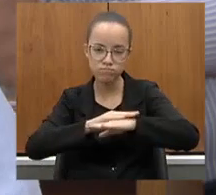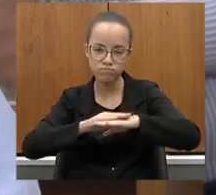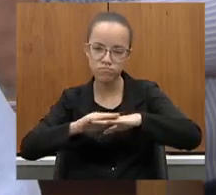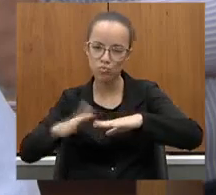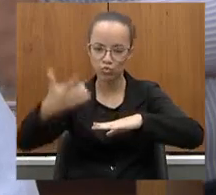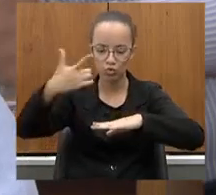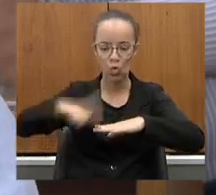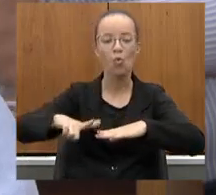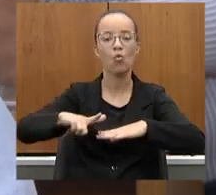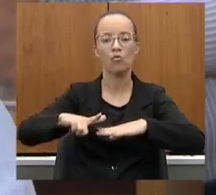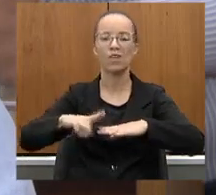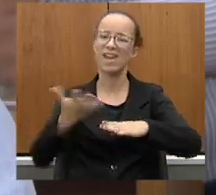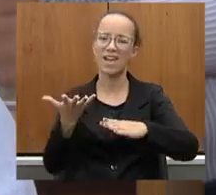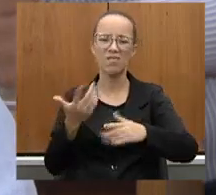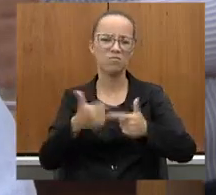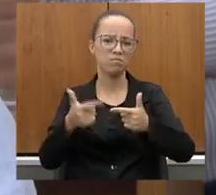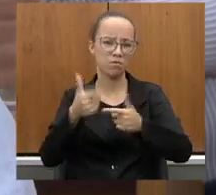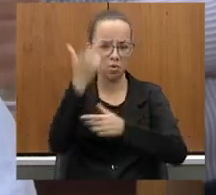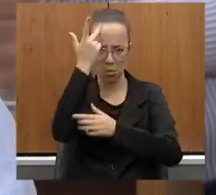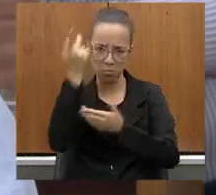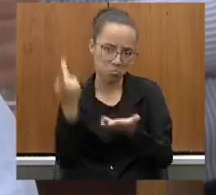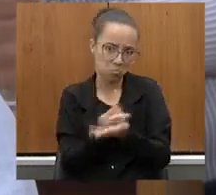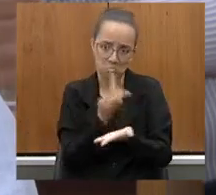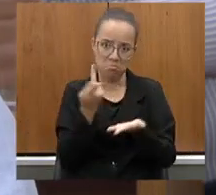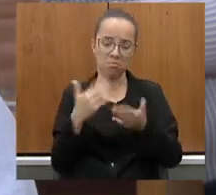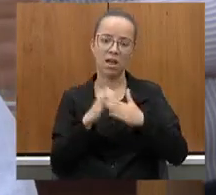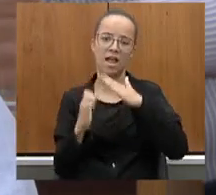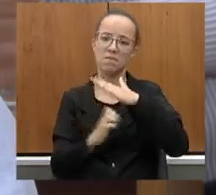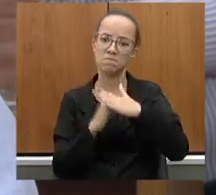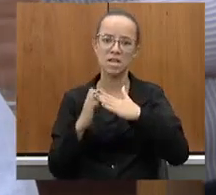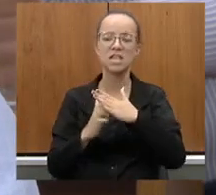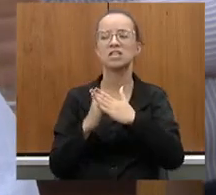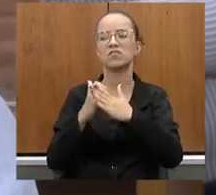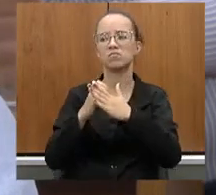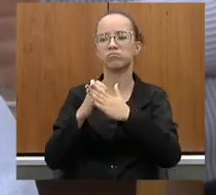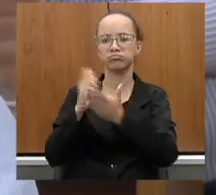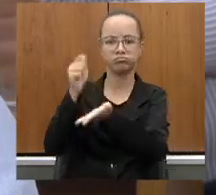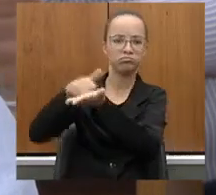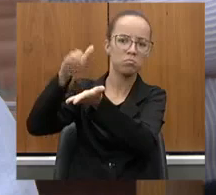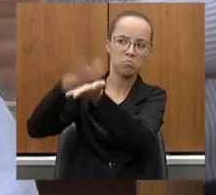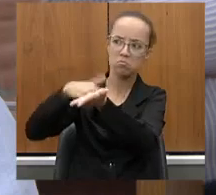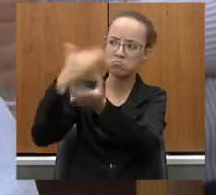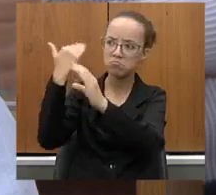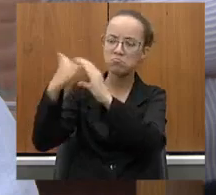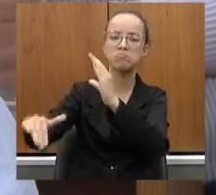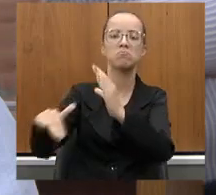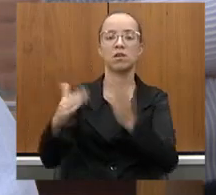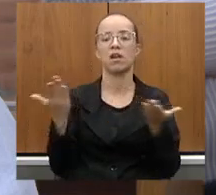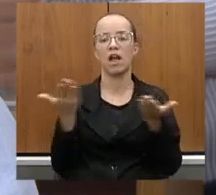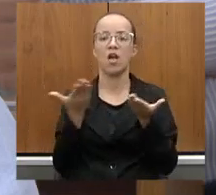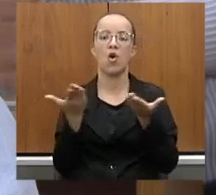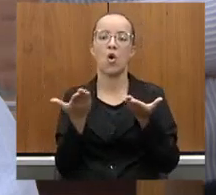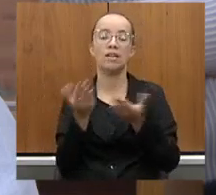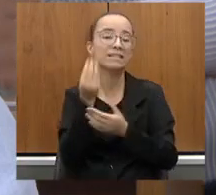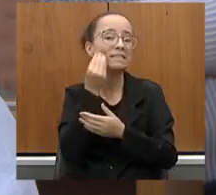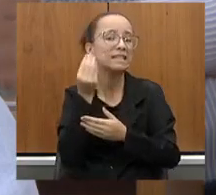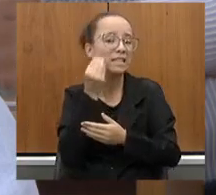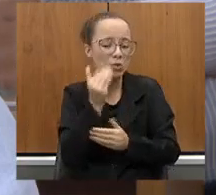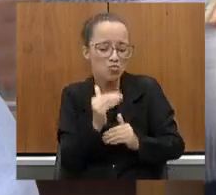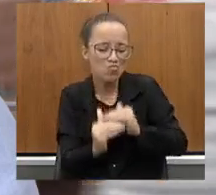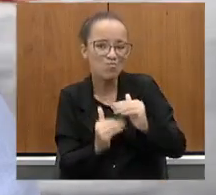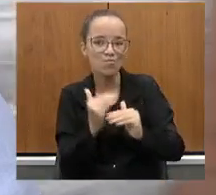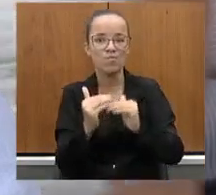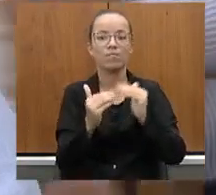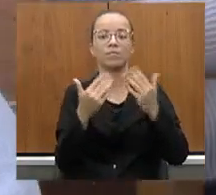enfim, isso são problemas normais que acontecem, a empresa foi notificada, foi multada e está fazendo a recuperação, mas isso está